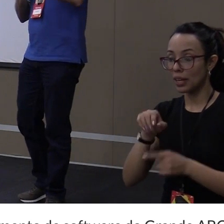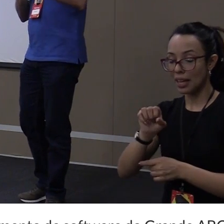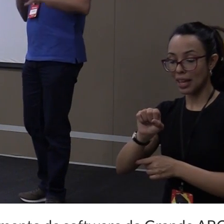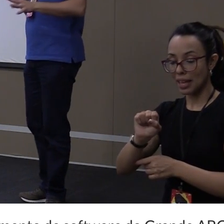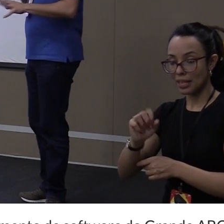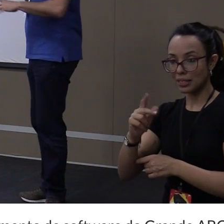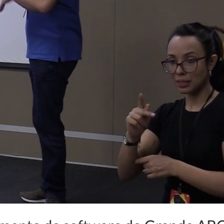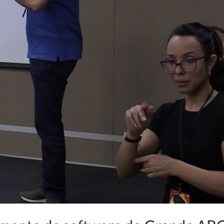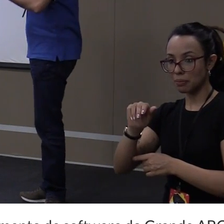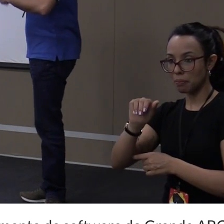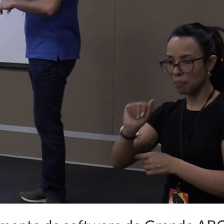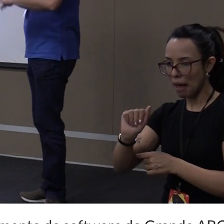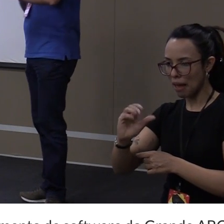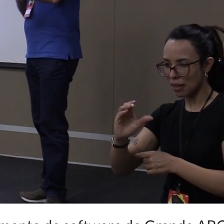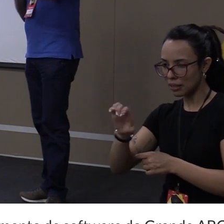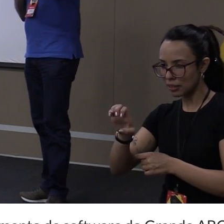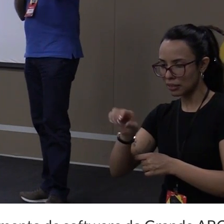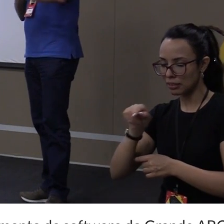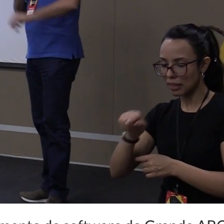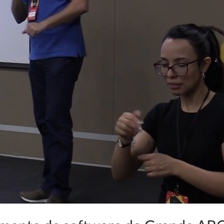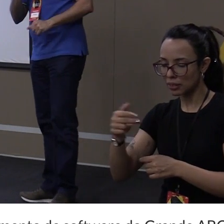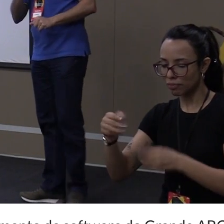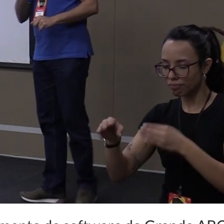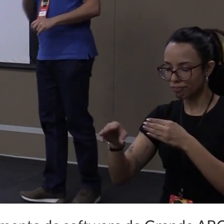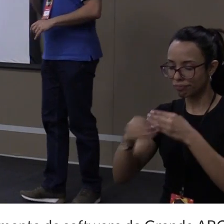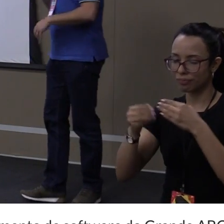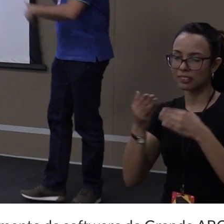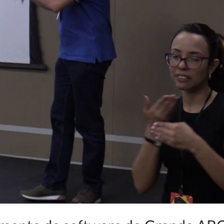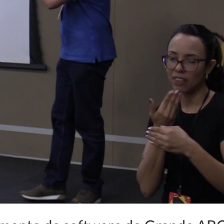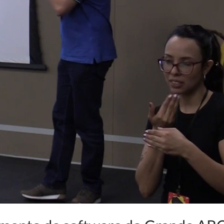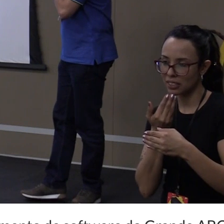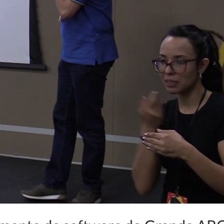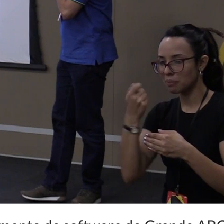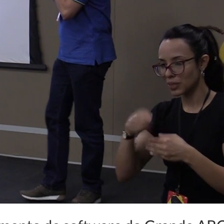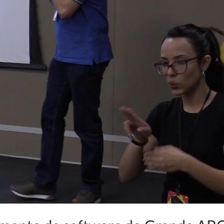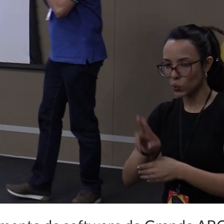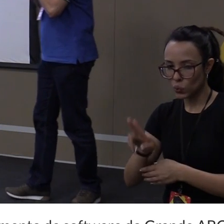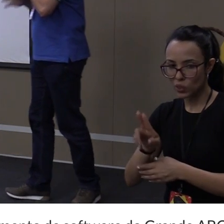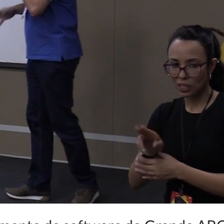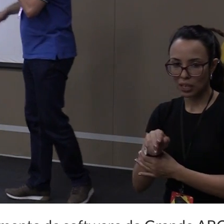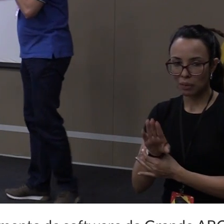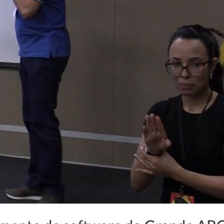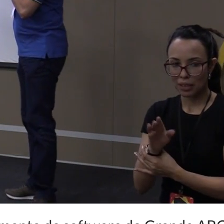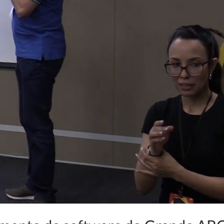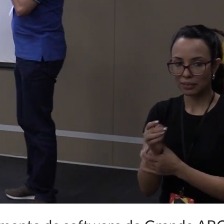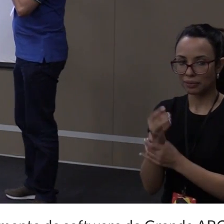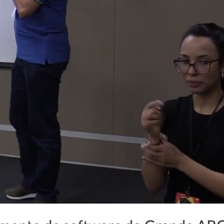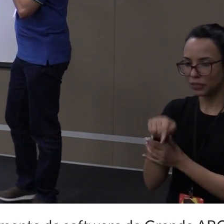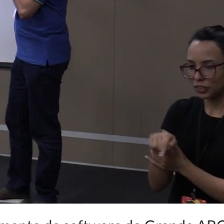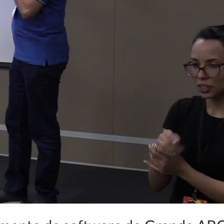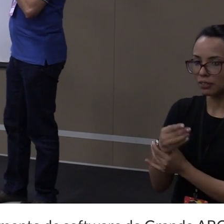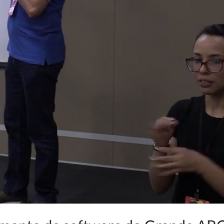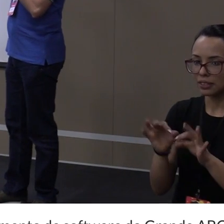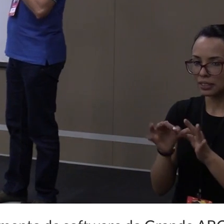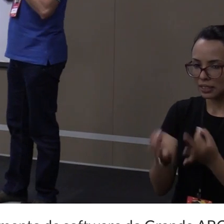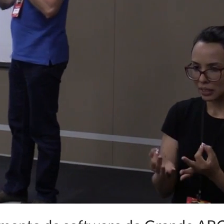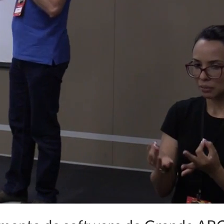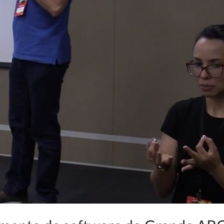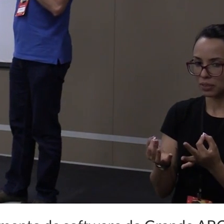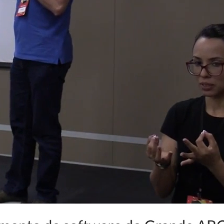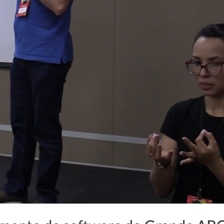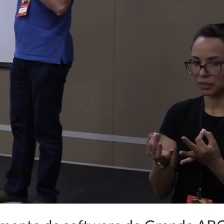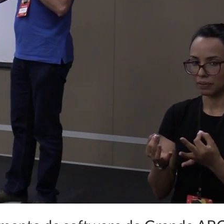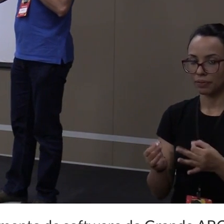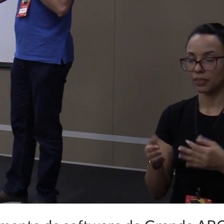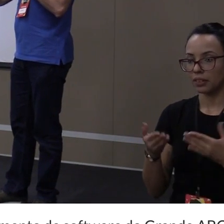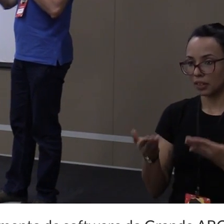tem umas coisas que facilitam, que acaba você tendo que usar. Mas, nesse caso, é bem simples. Então, eu pego o response, que